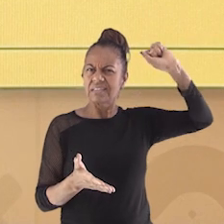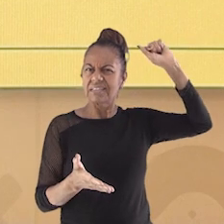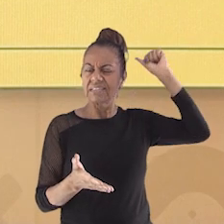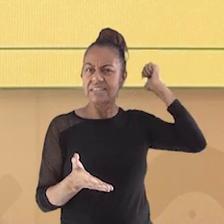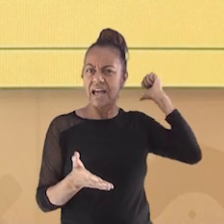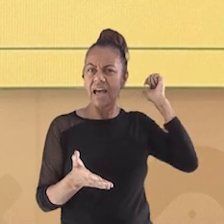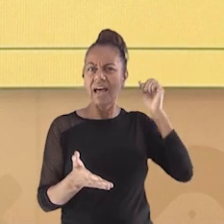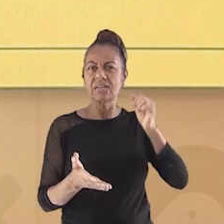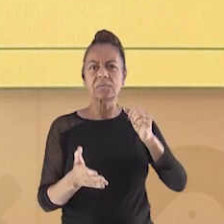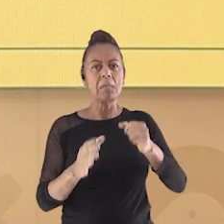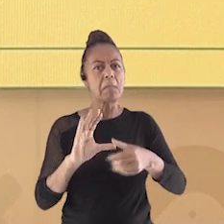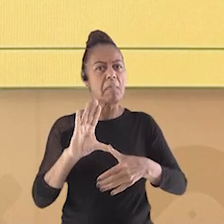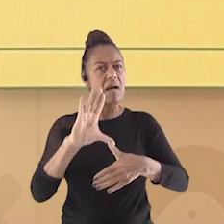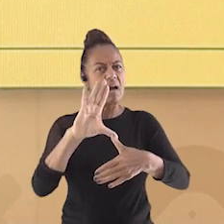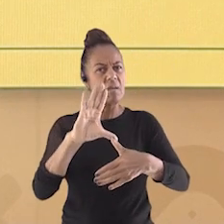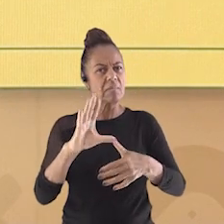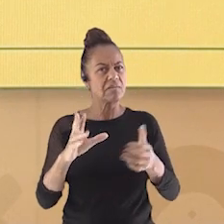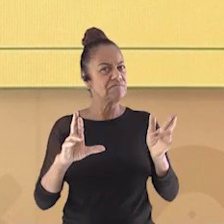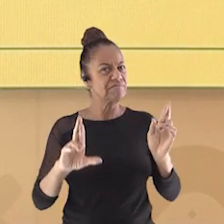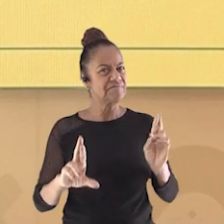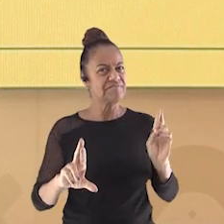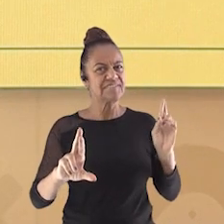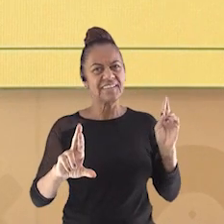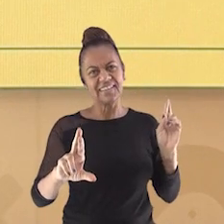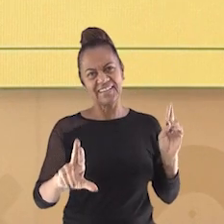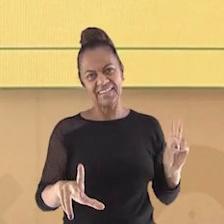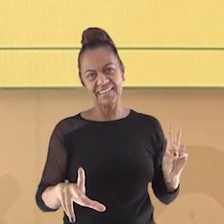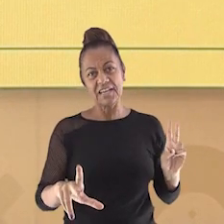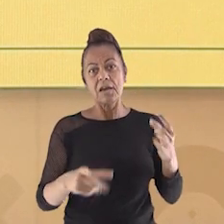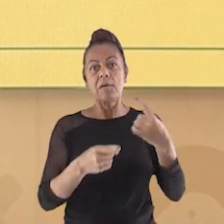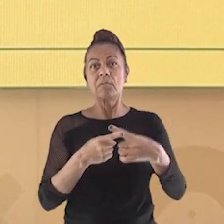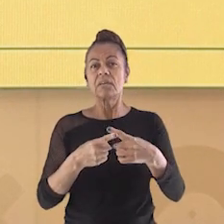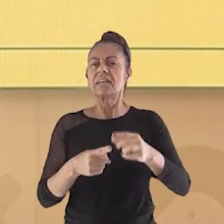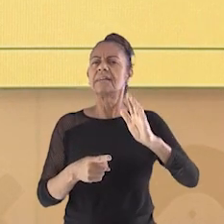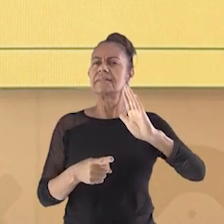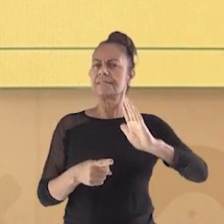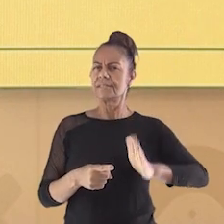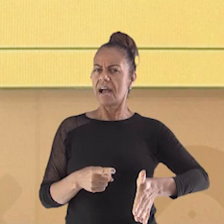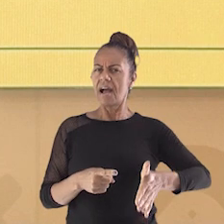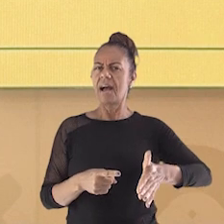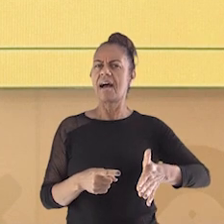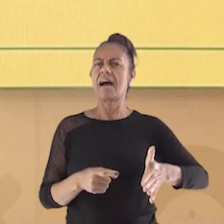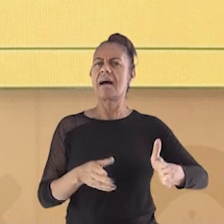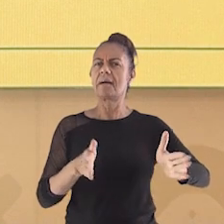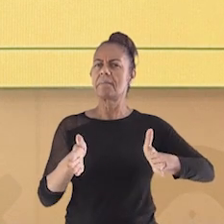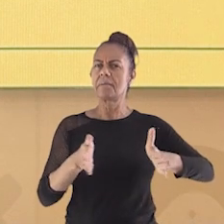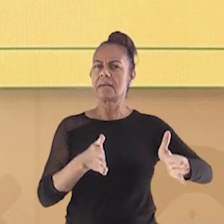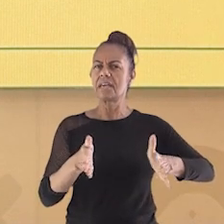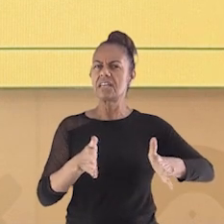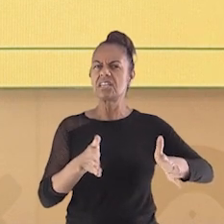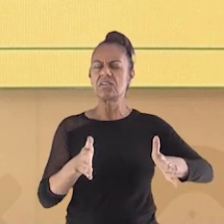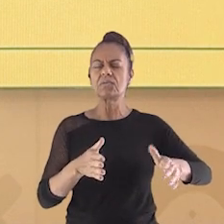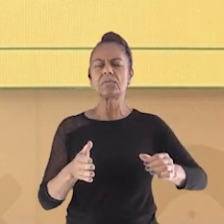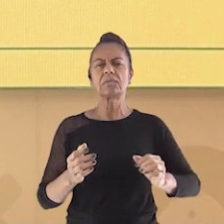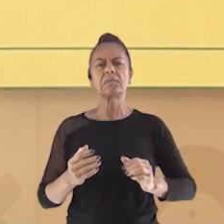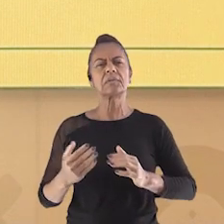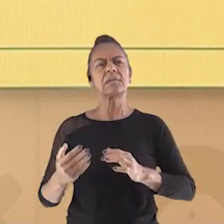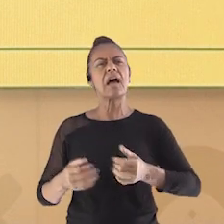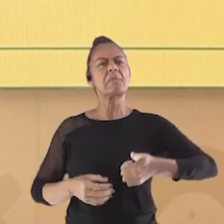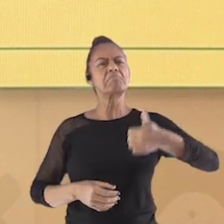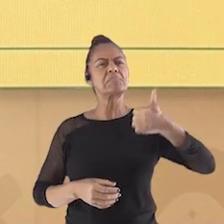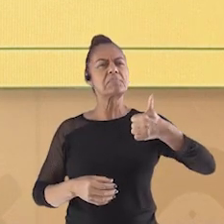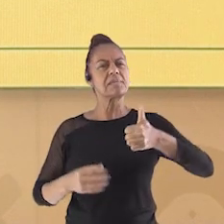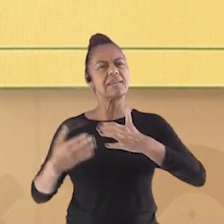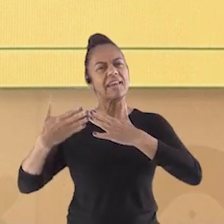cartografia não é dessa geração. Ela é bem antiga, desde o tempo das primeiras navegações pelos